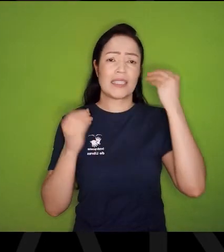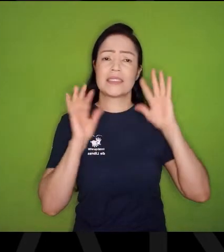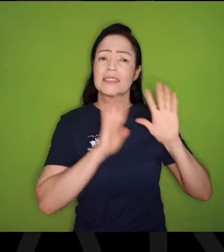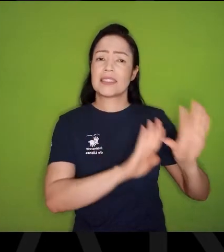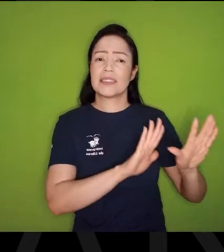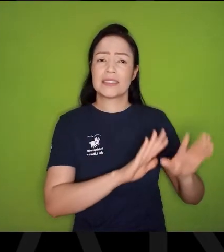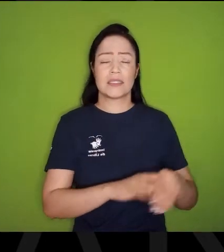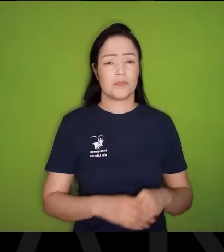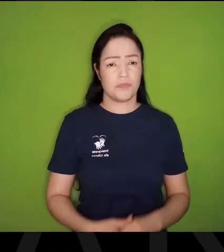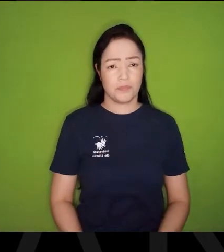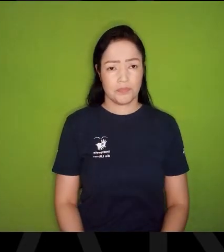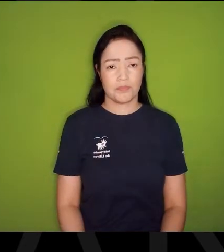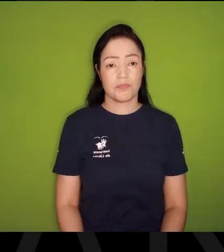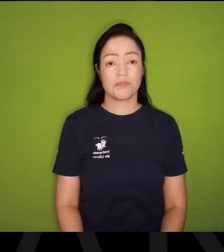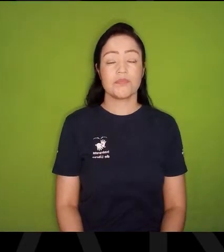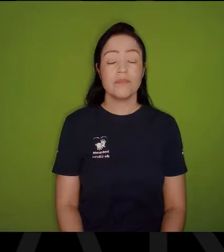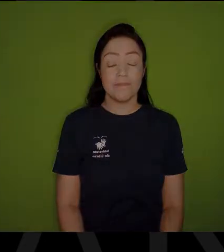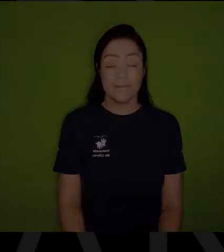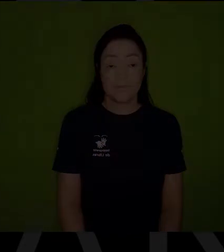Esquecido, Como esses nomes de rua,